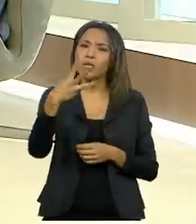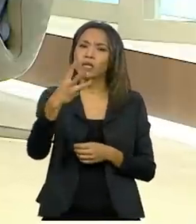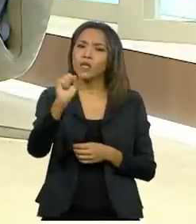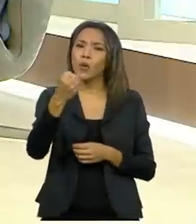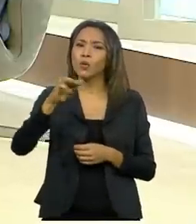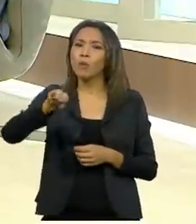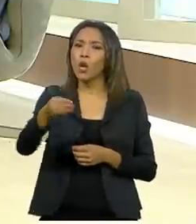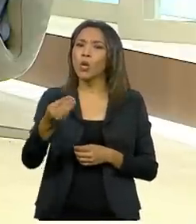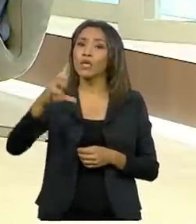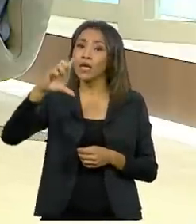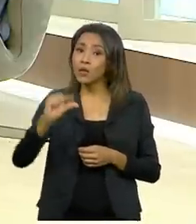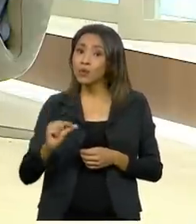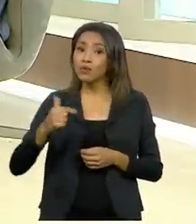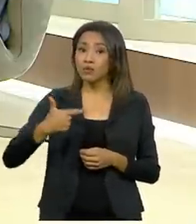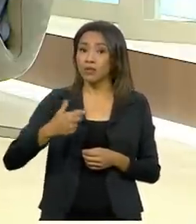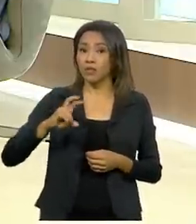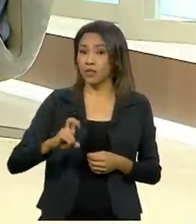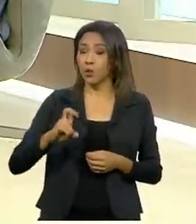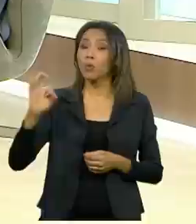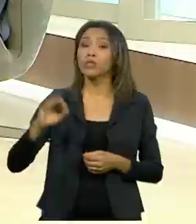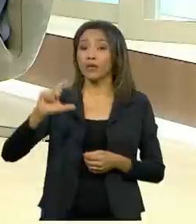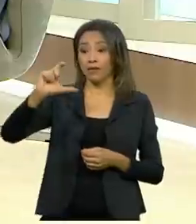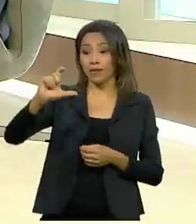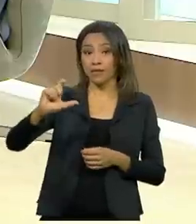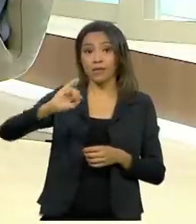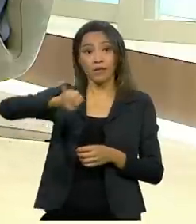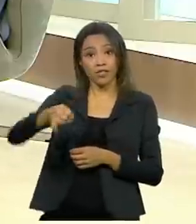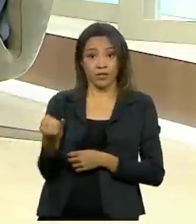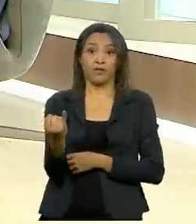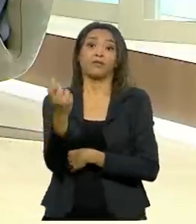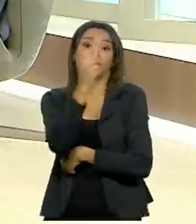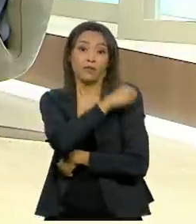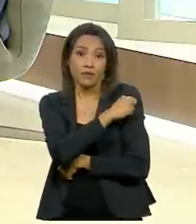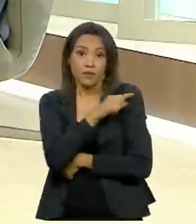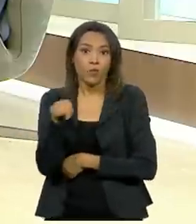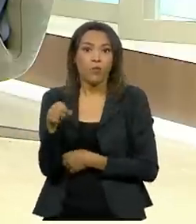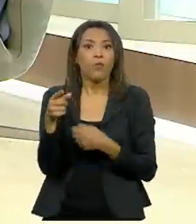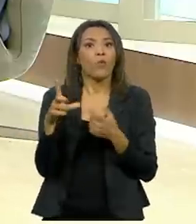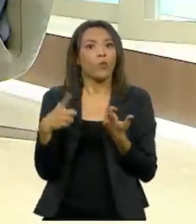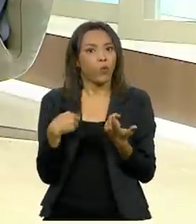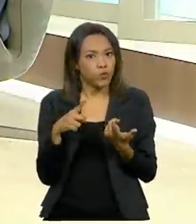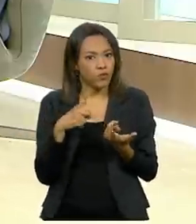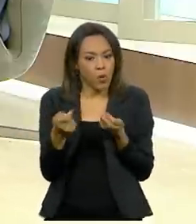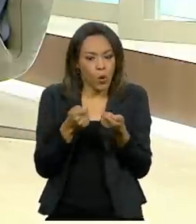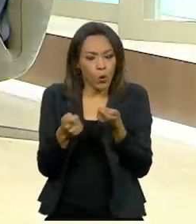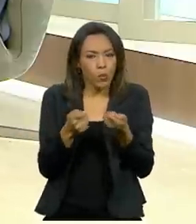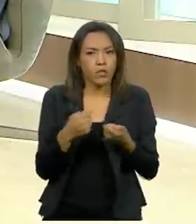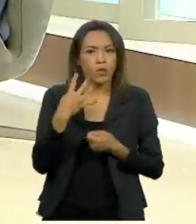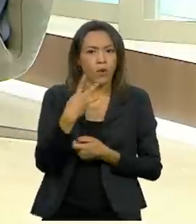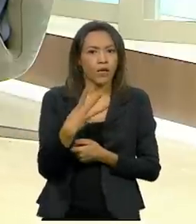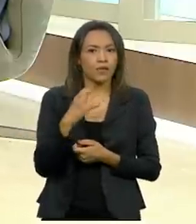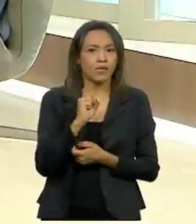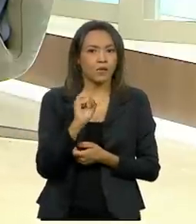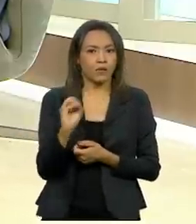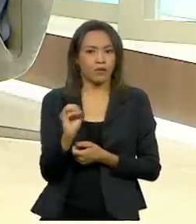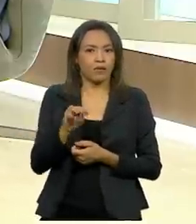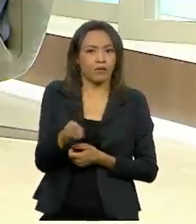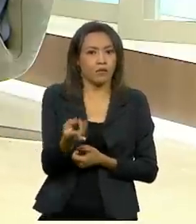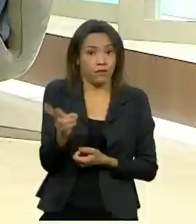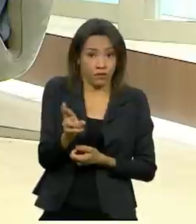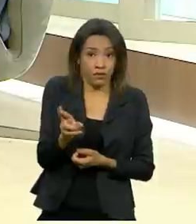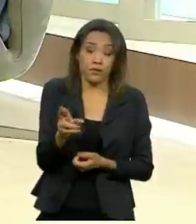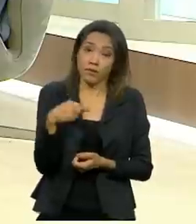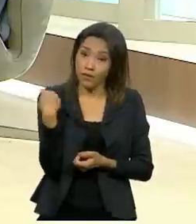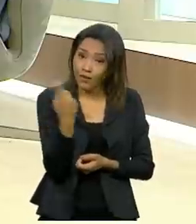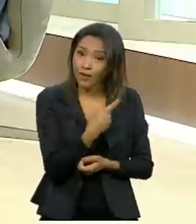redução de 25% no preço dessas doses, uma economia de 480 milhões de reais. E nós